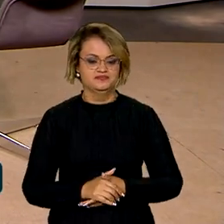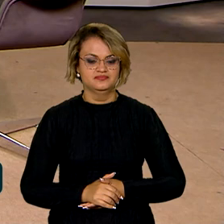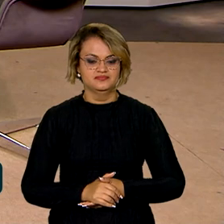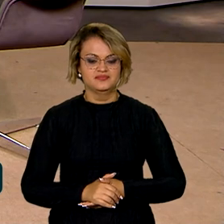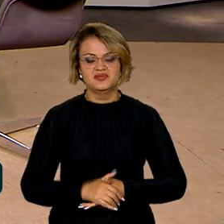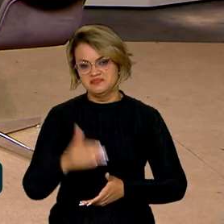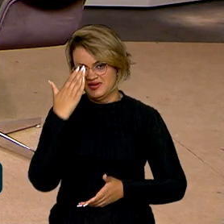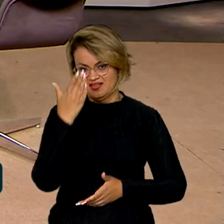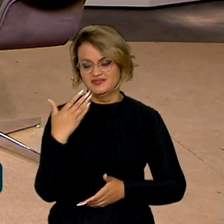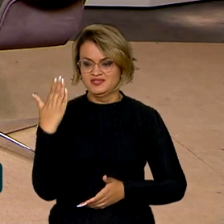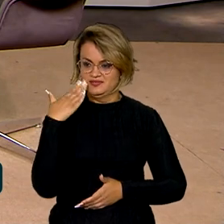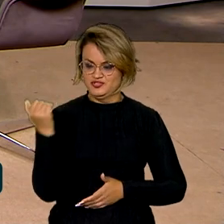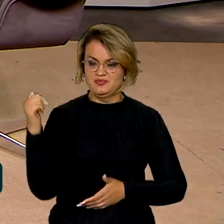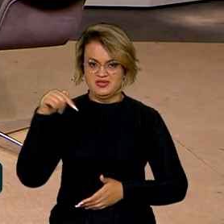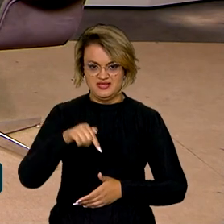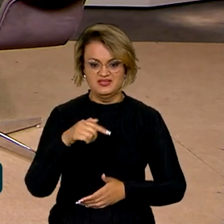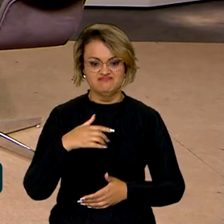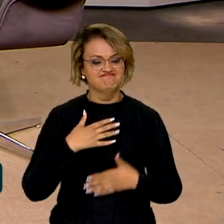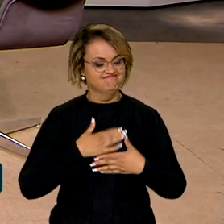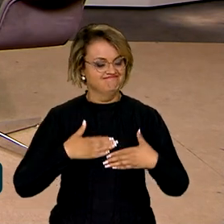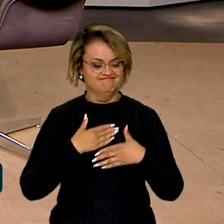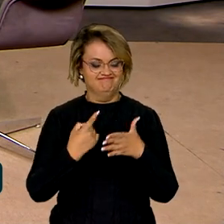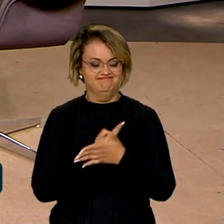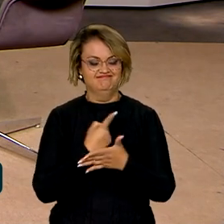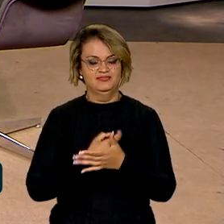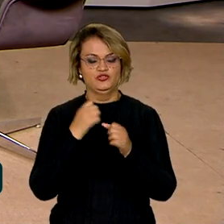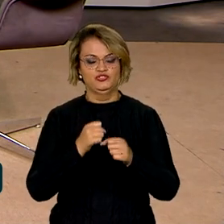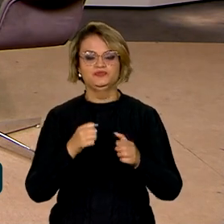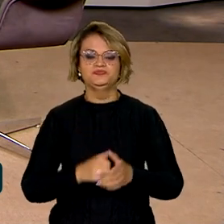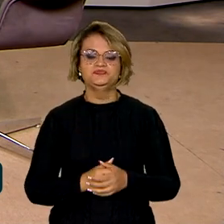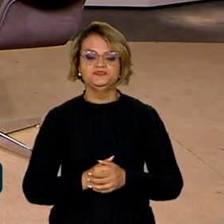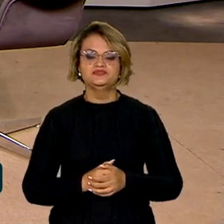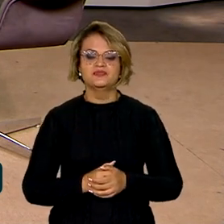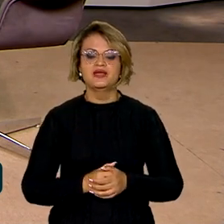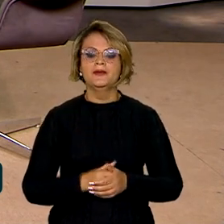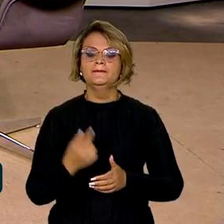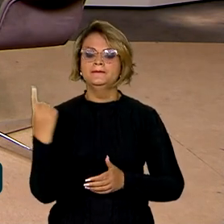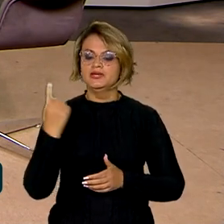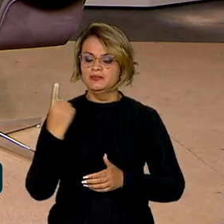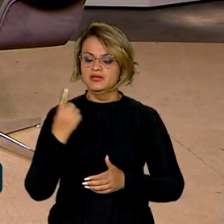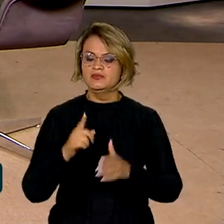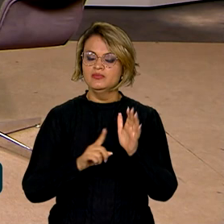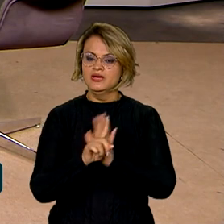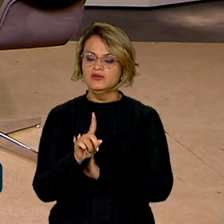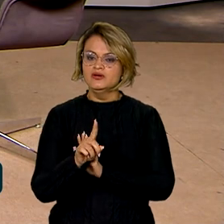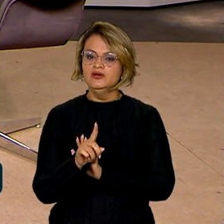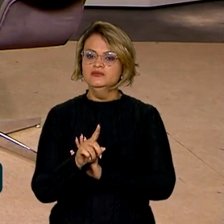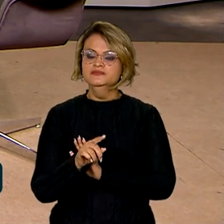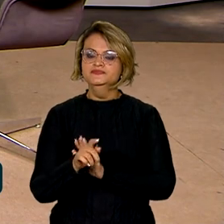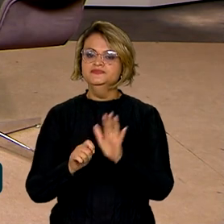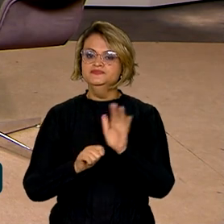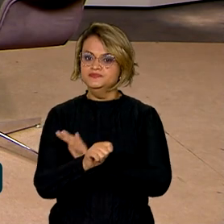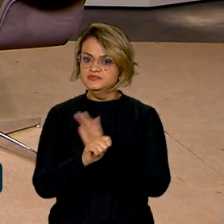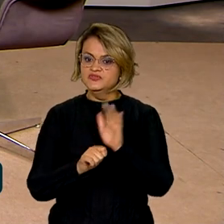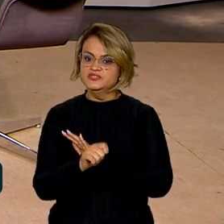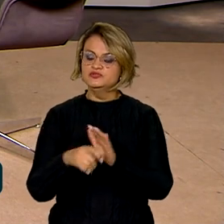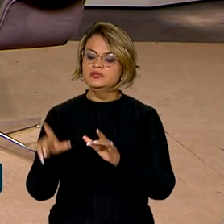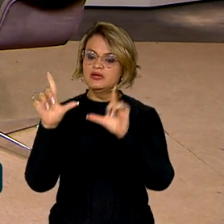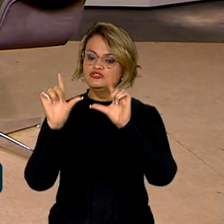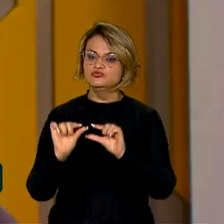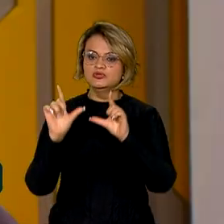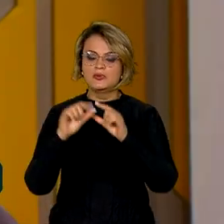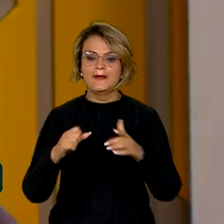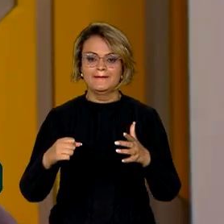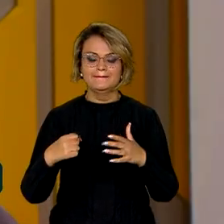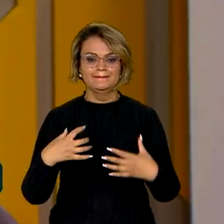Obrigado a vocês pelo convite, estou à disposição. Então vamos lá. Eu começo conversando com a senhora sobre os investimentos para reduzir